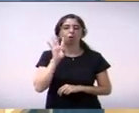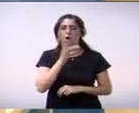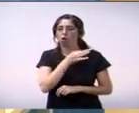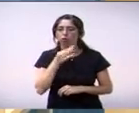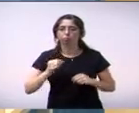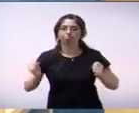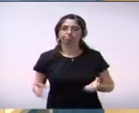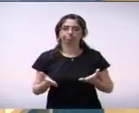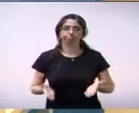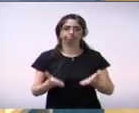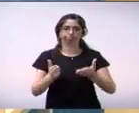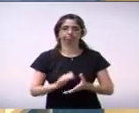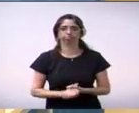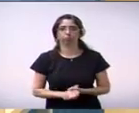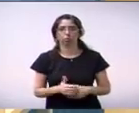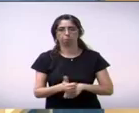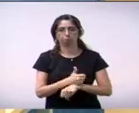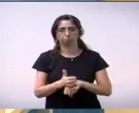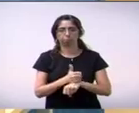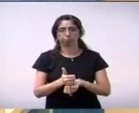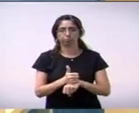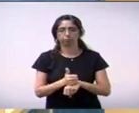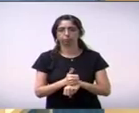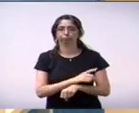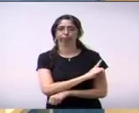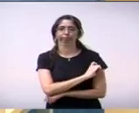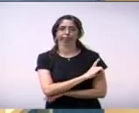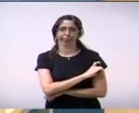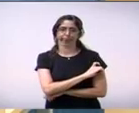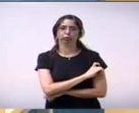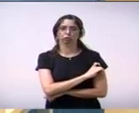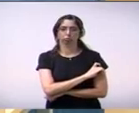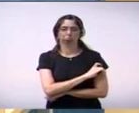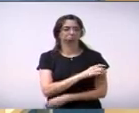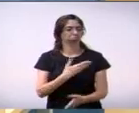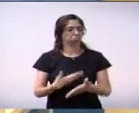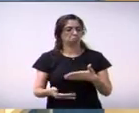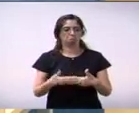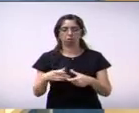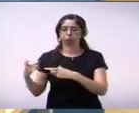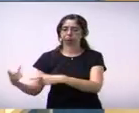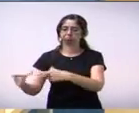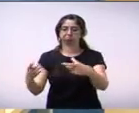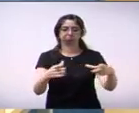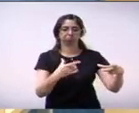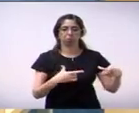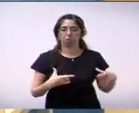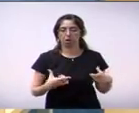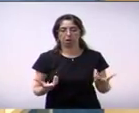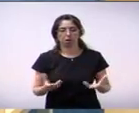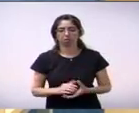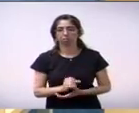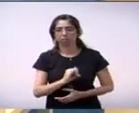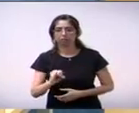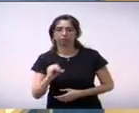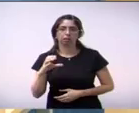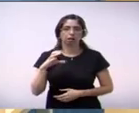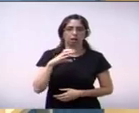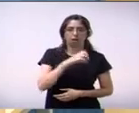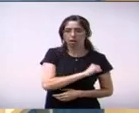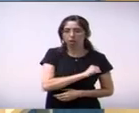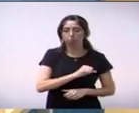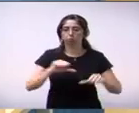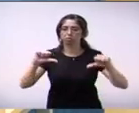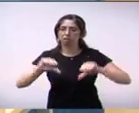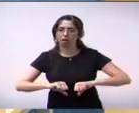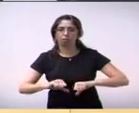de uma forma bem efetiva, em qualquer situação, seja ela de calamidade pública ou não. Então, meus